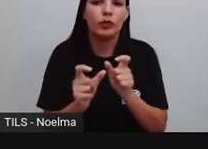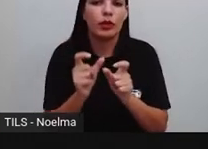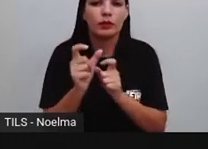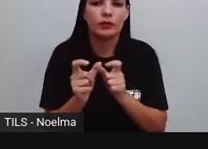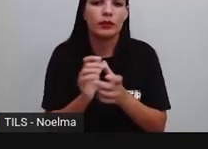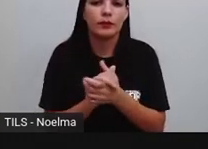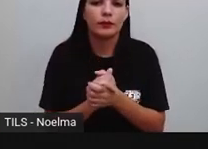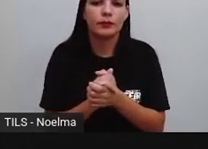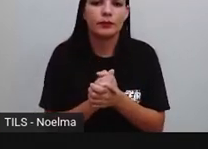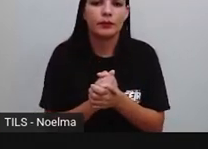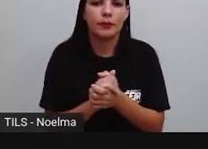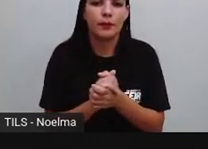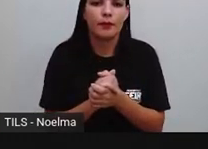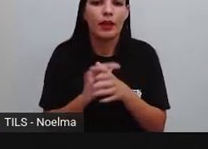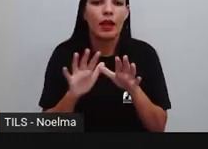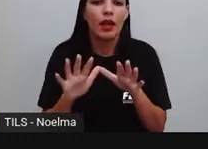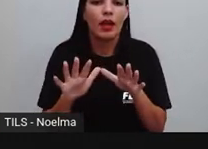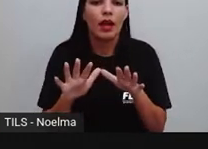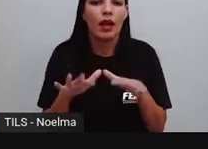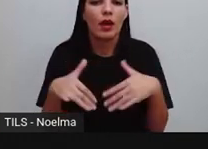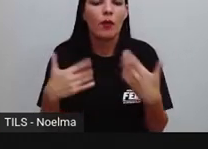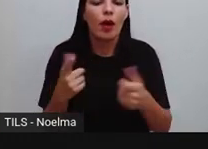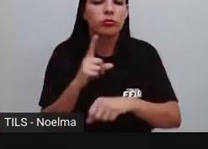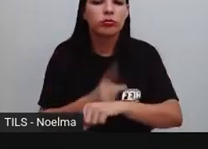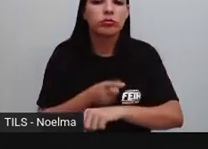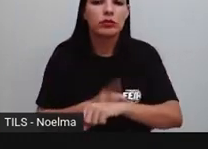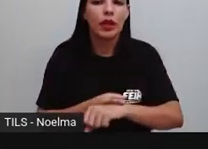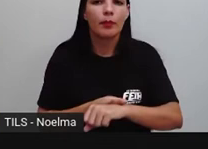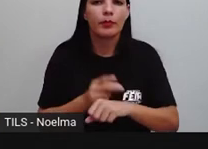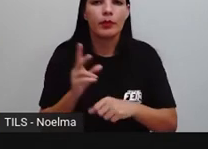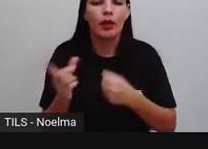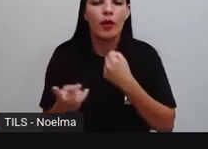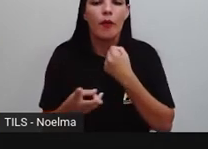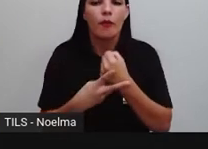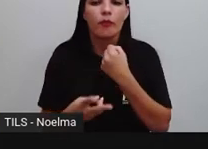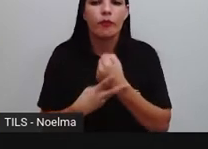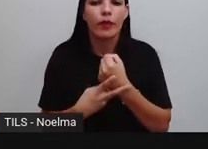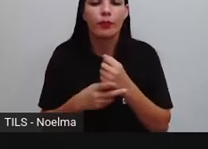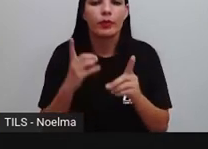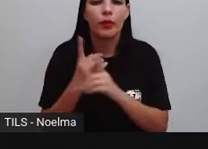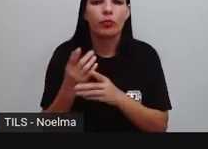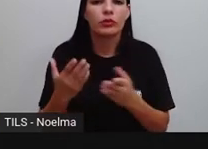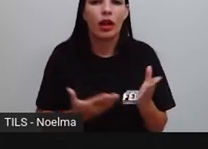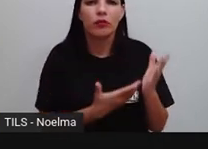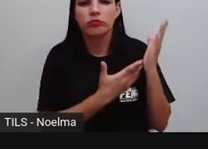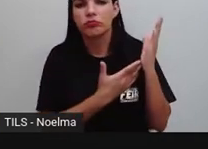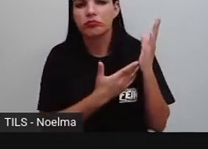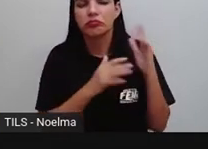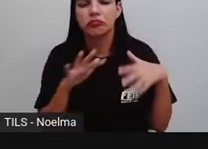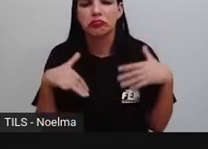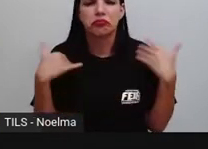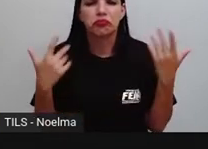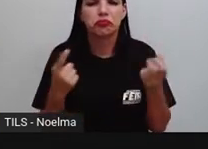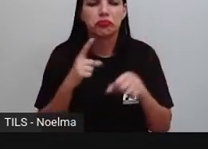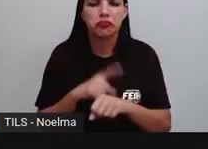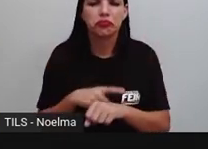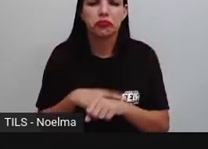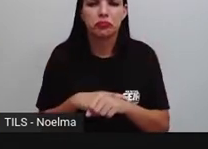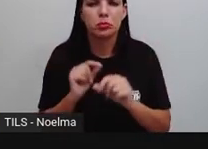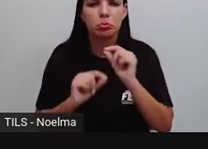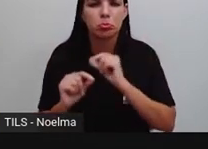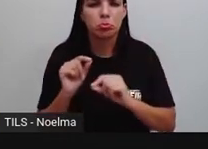ER. E aí, qual é o tempo? Em que tempo é que eles se encontram aí? No caso, afirmam,